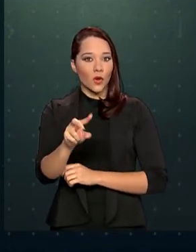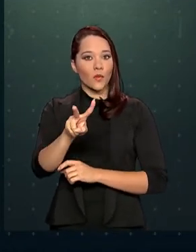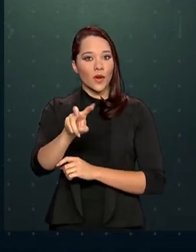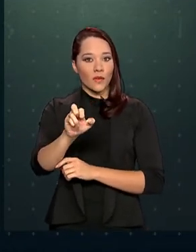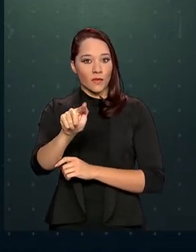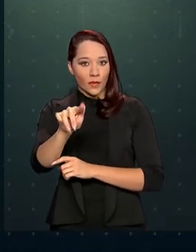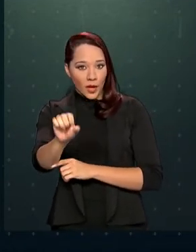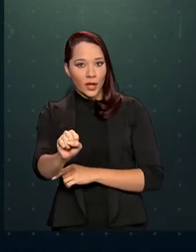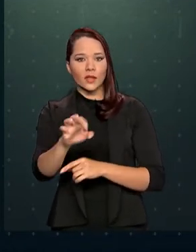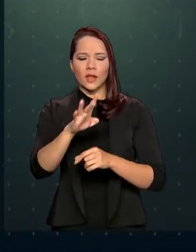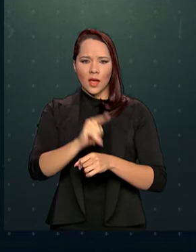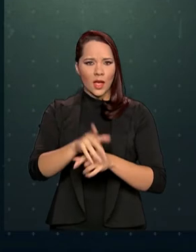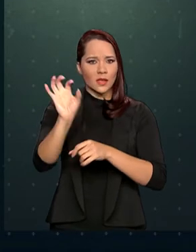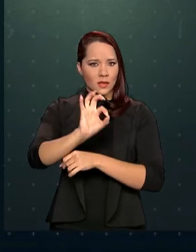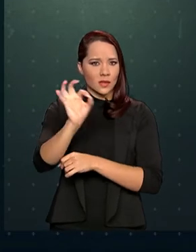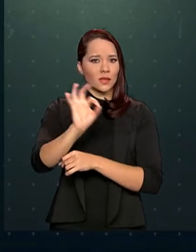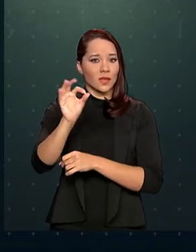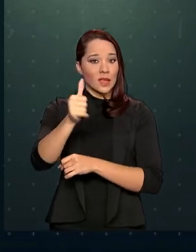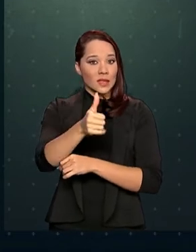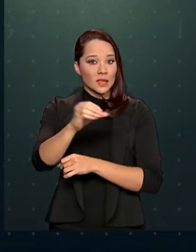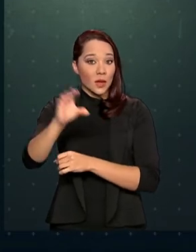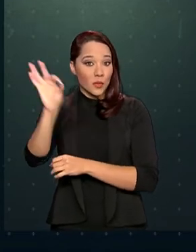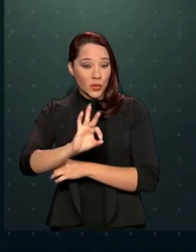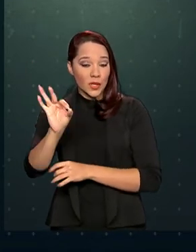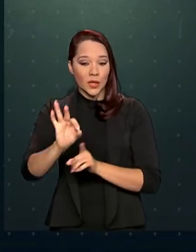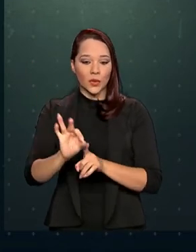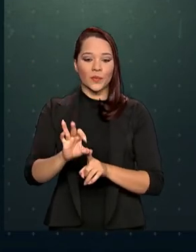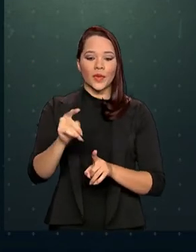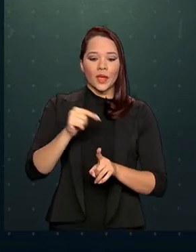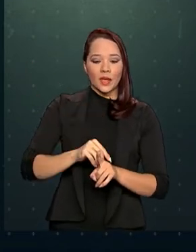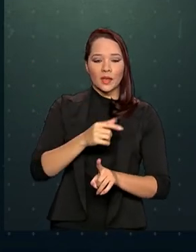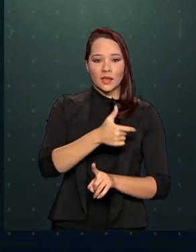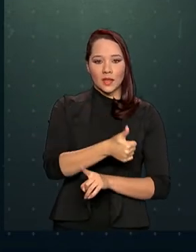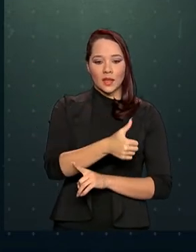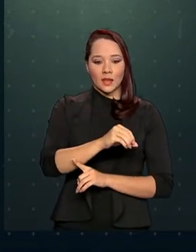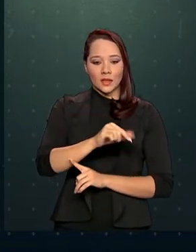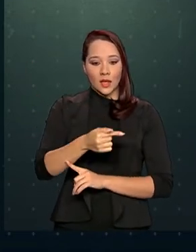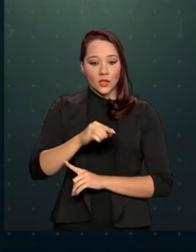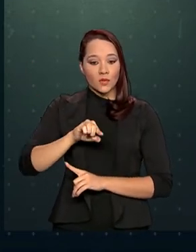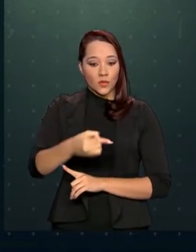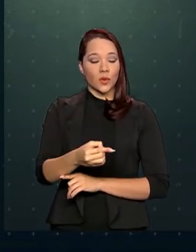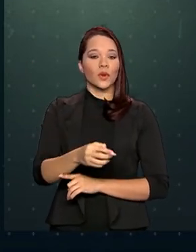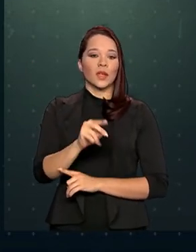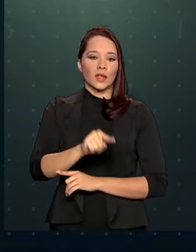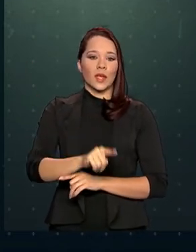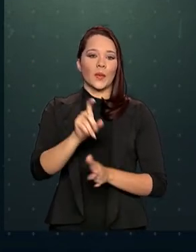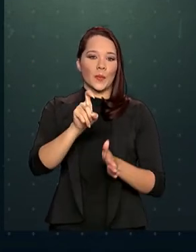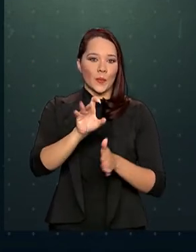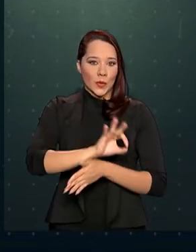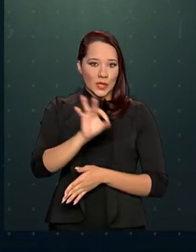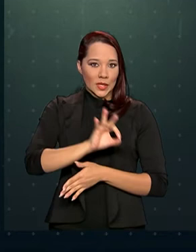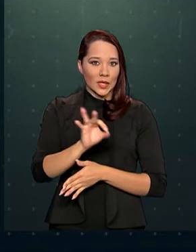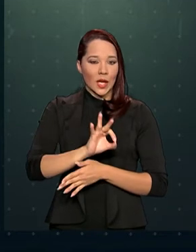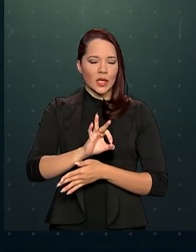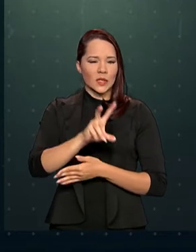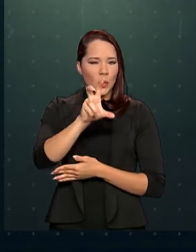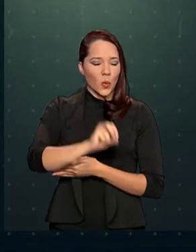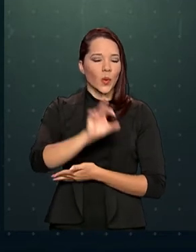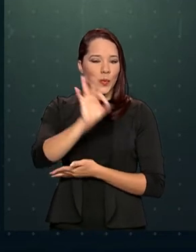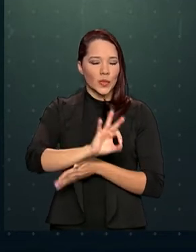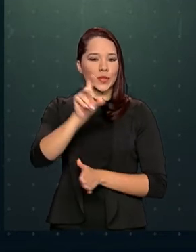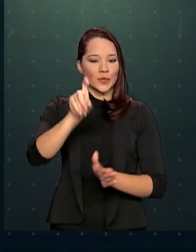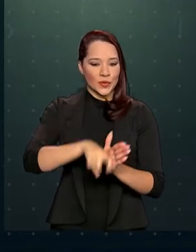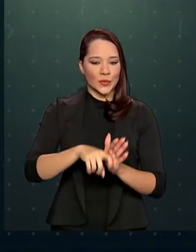são integrais e 107.229 parciais e cobrem a metade do valor das